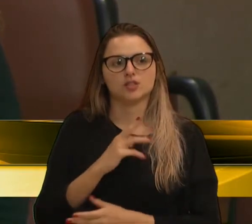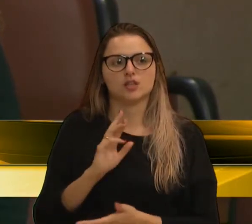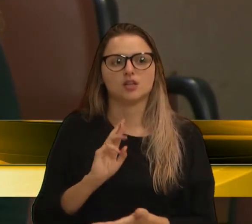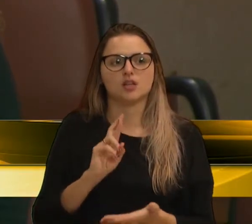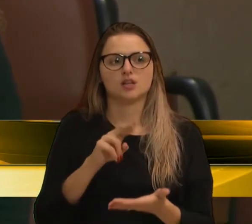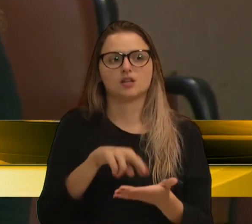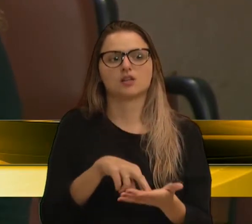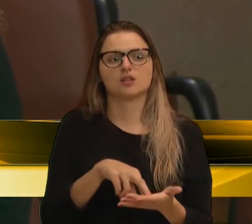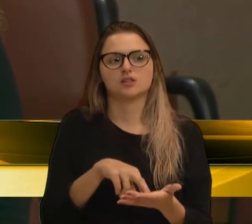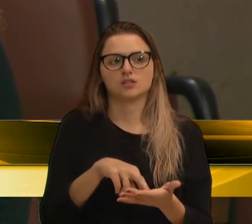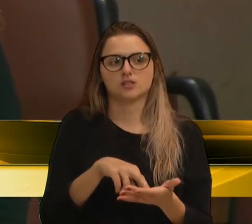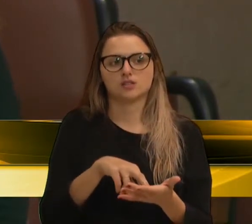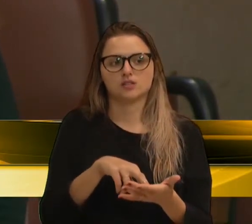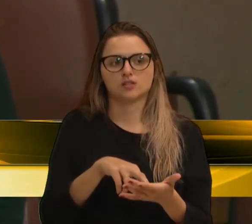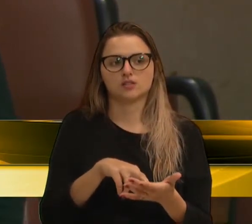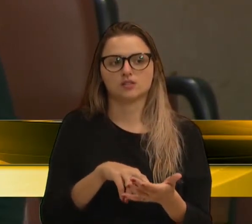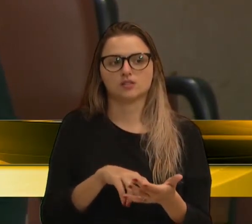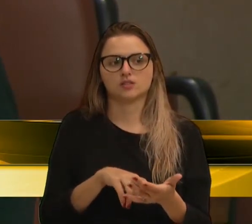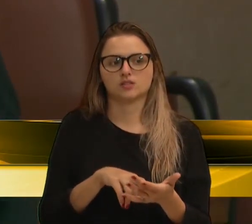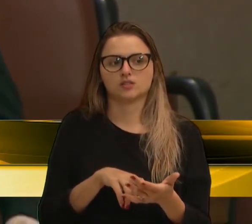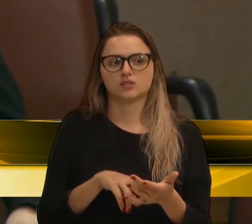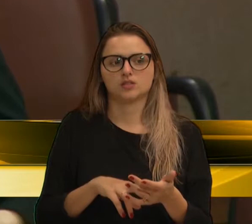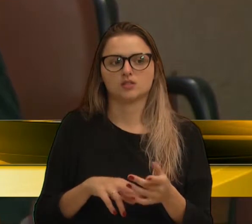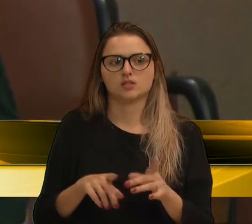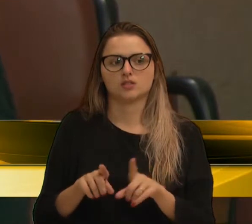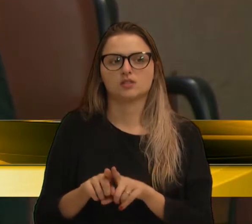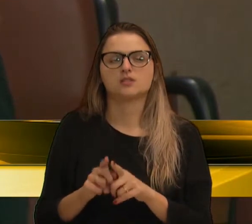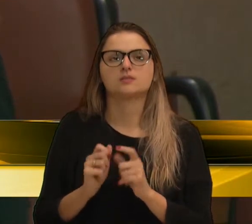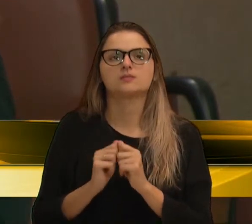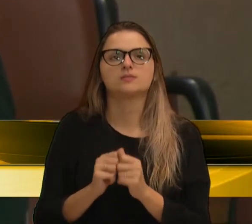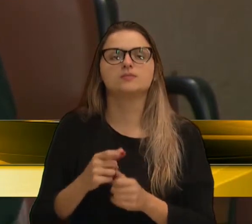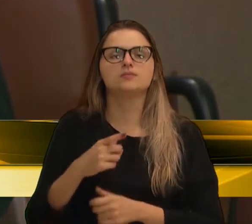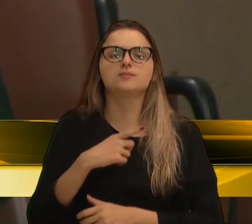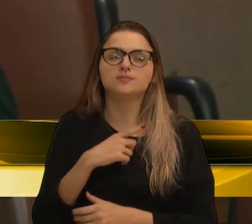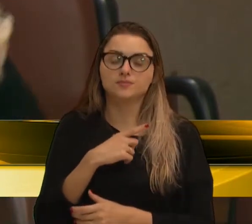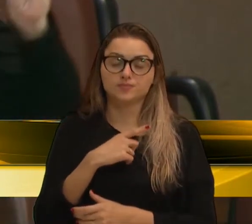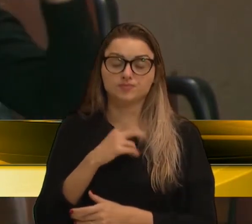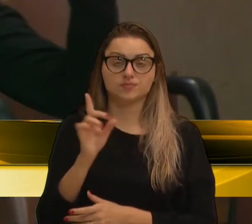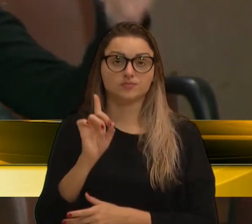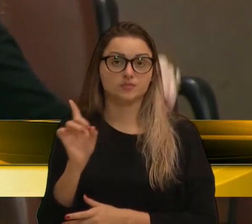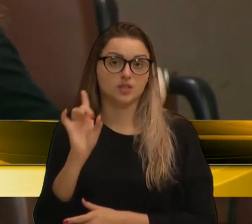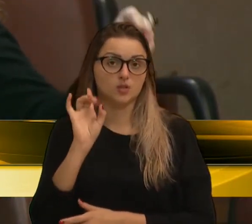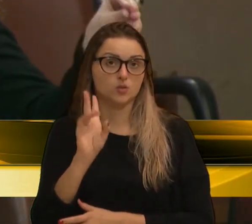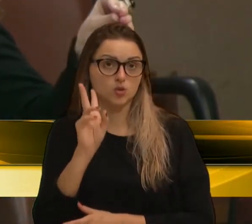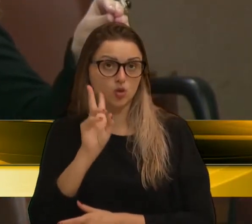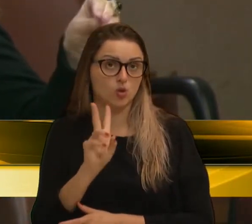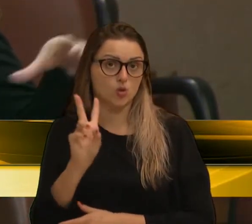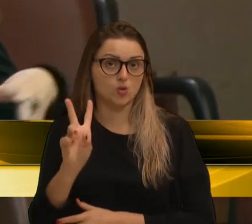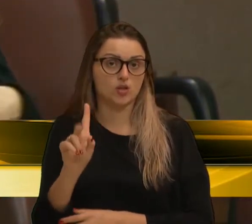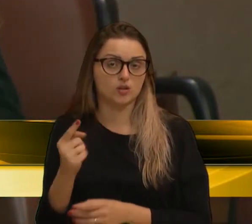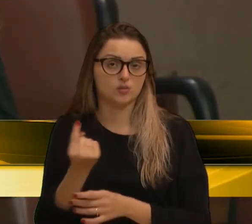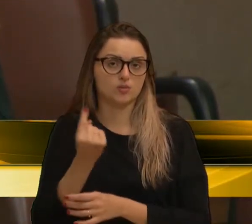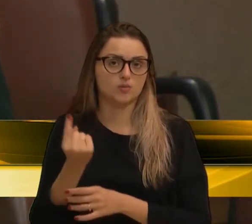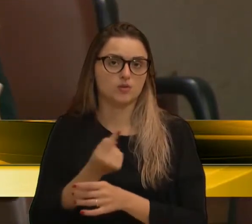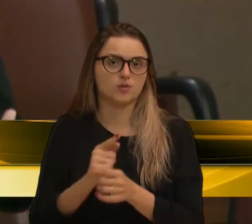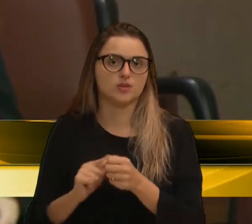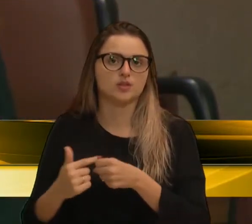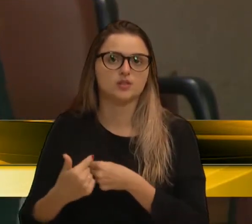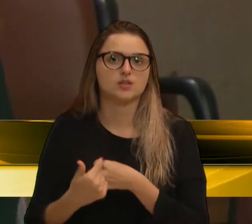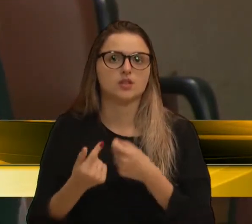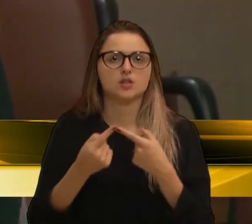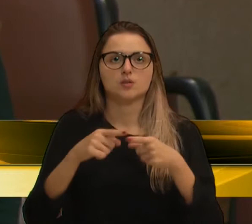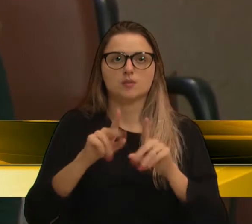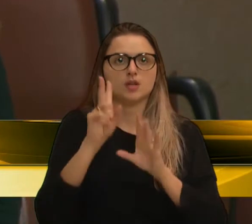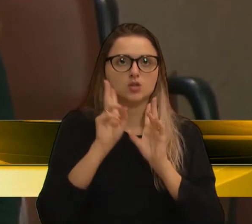deste aeroporto, e que a gente possa crescer num conjunto, não olhando apenas para uma cidade, mas sim olhando para